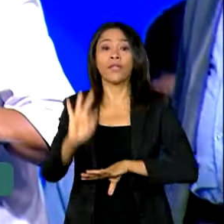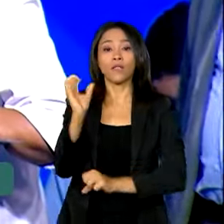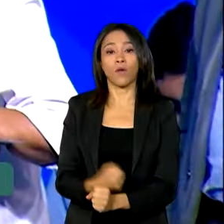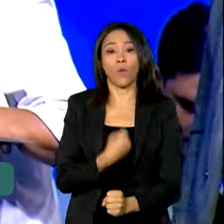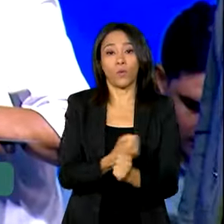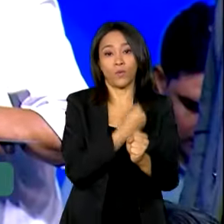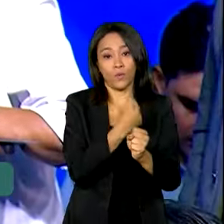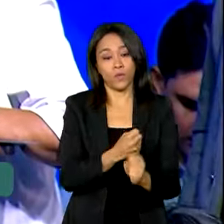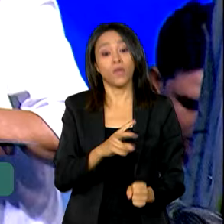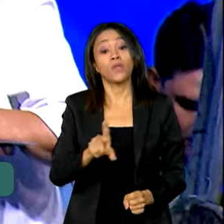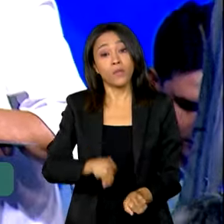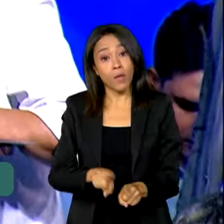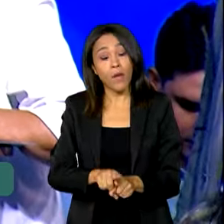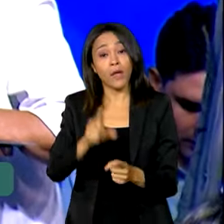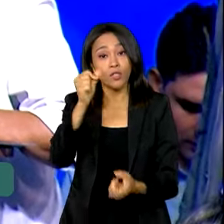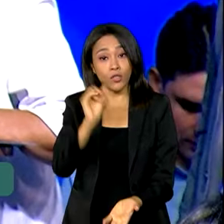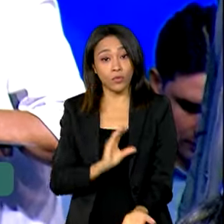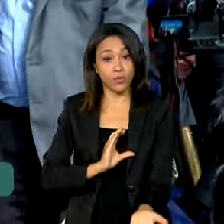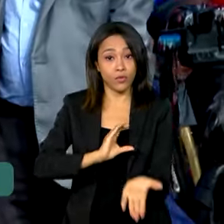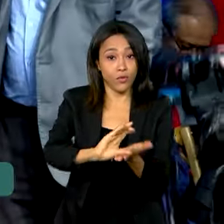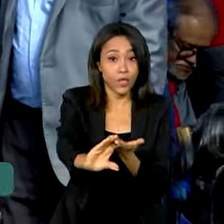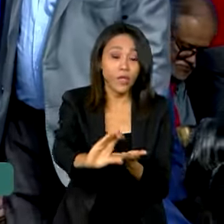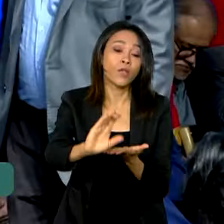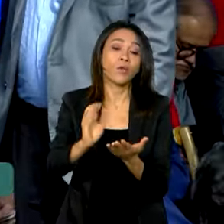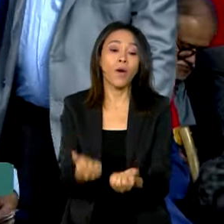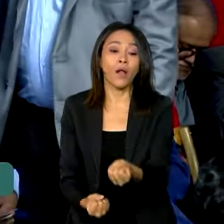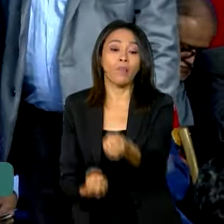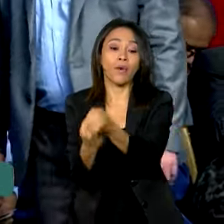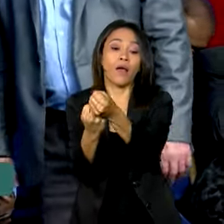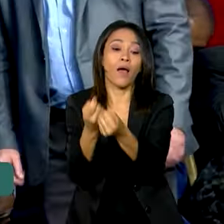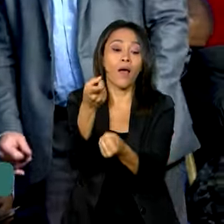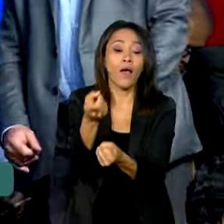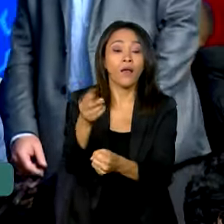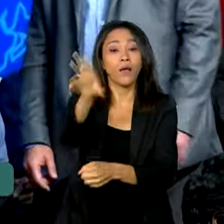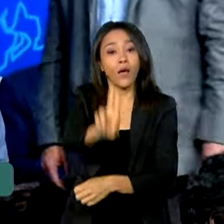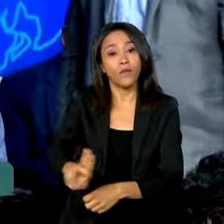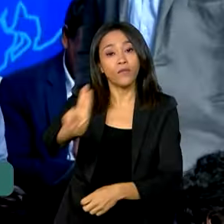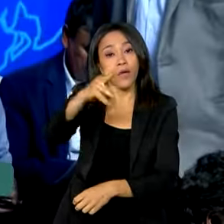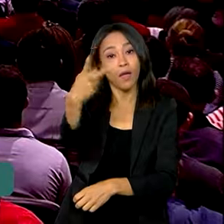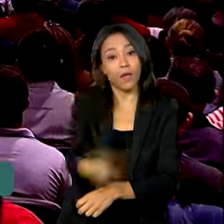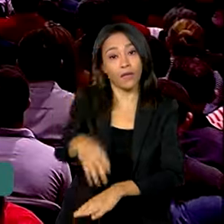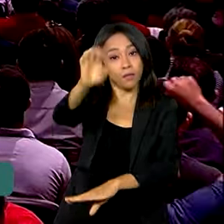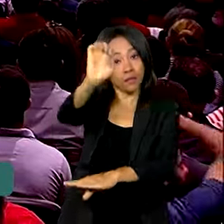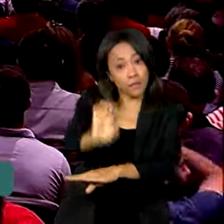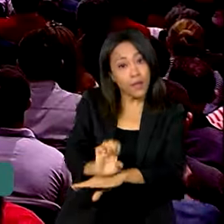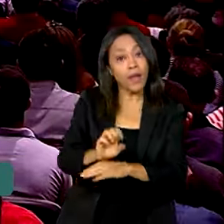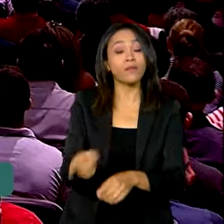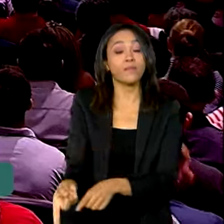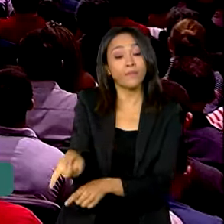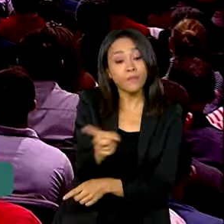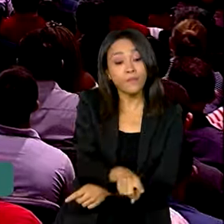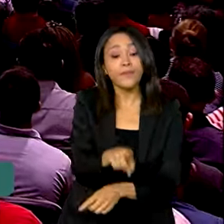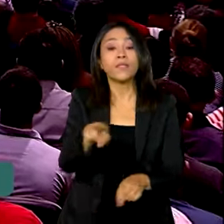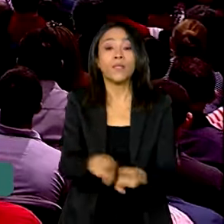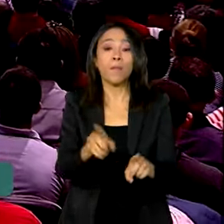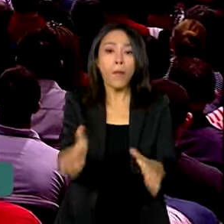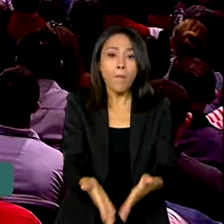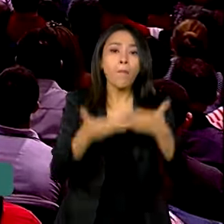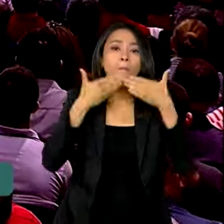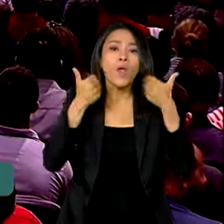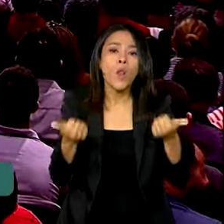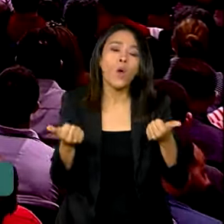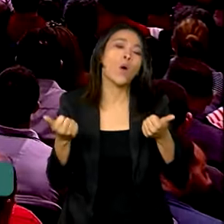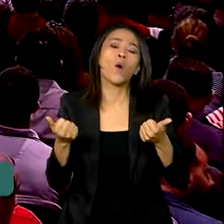recursos para a consolidação da Universidade Federal do Rio Grande do Norte e melhorias no restaurante